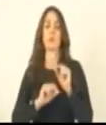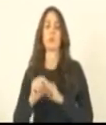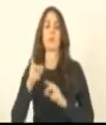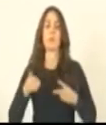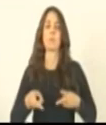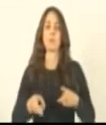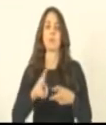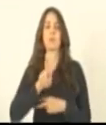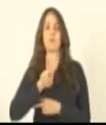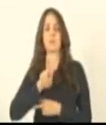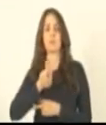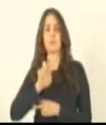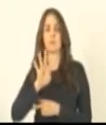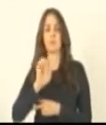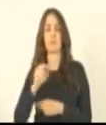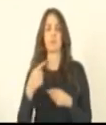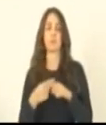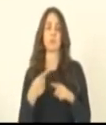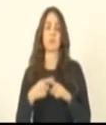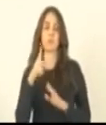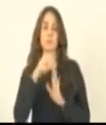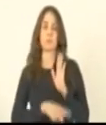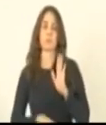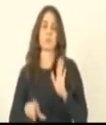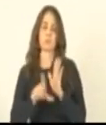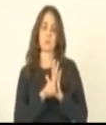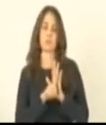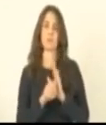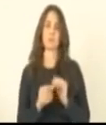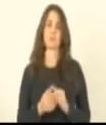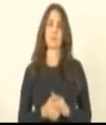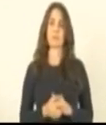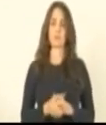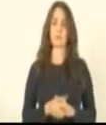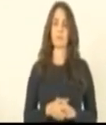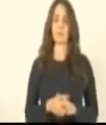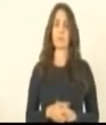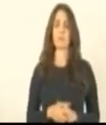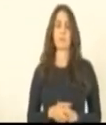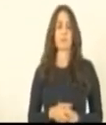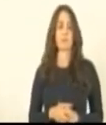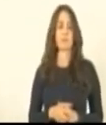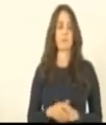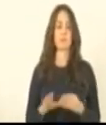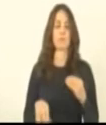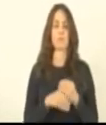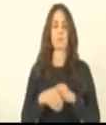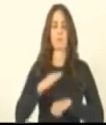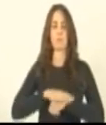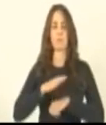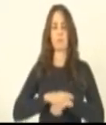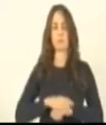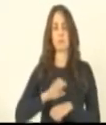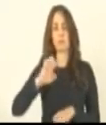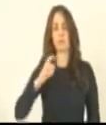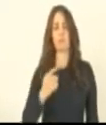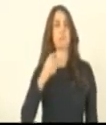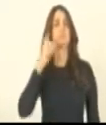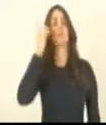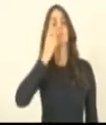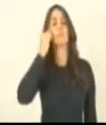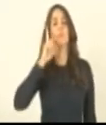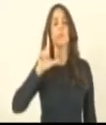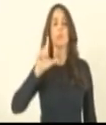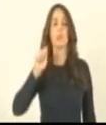manutenção do veto, tendo em vista que o projeto de lei de lei complementar de autoria do ex-deputado do Bruno Lamas.